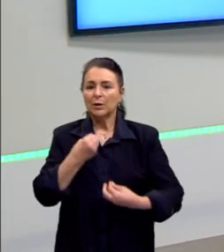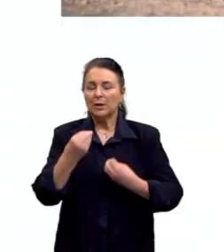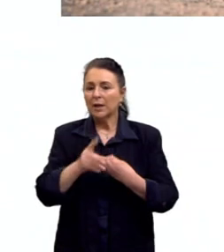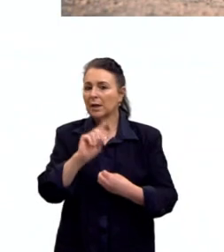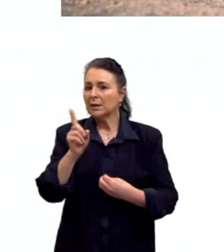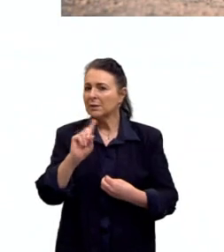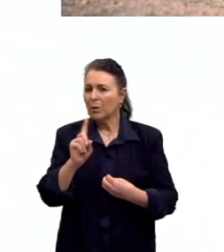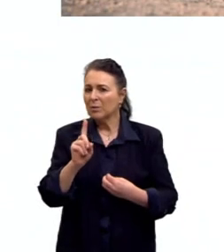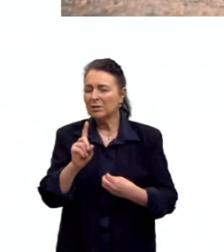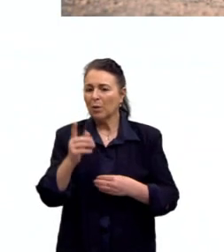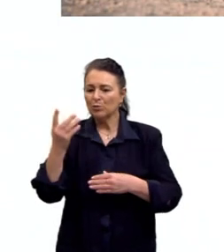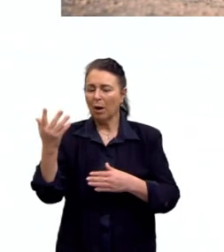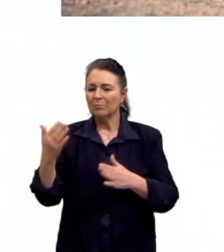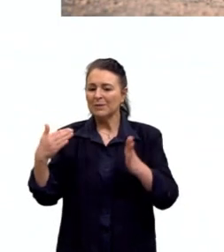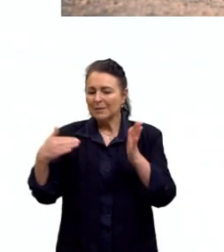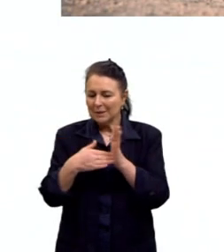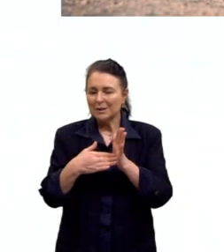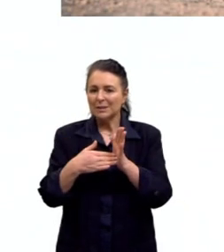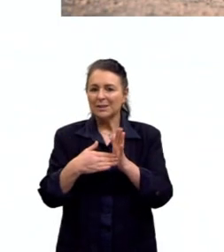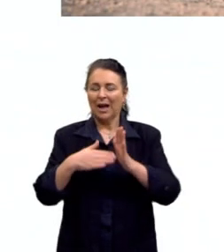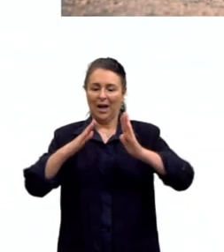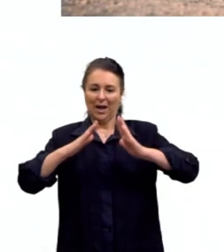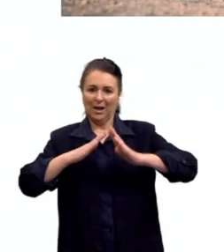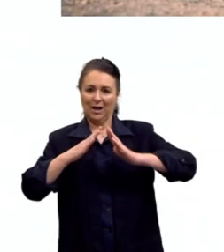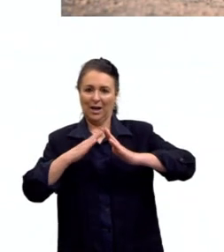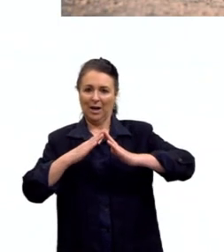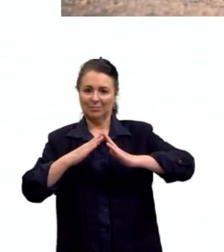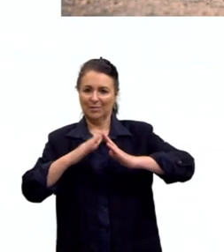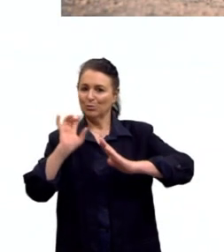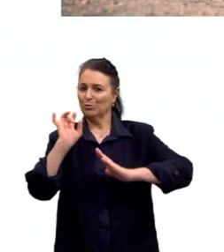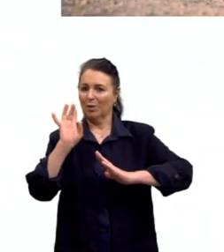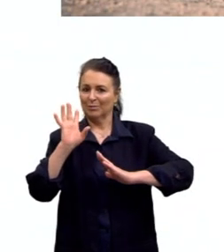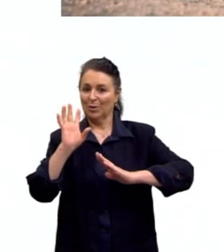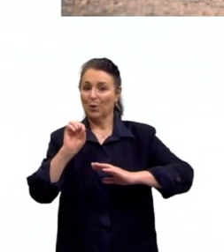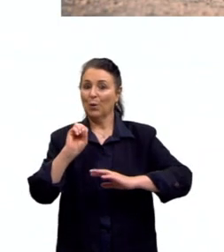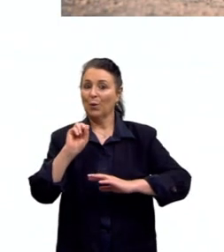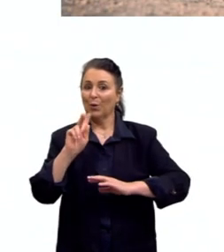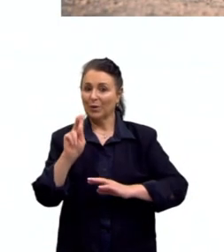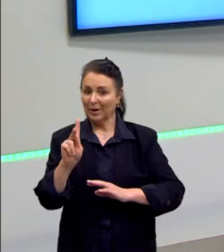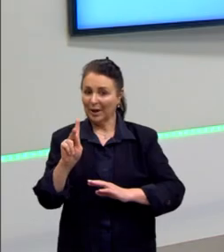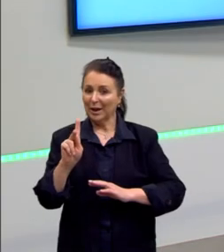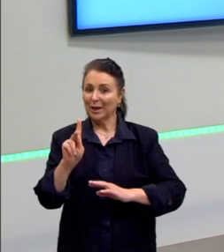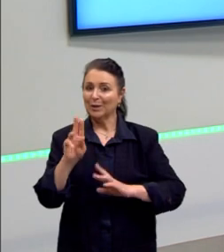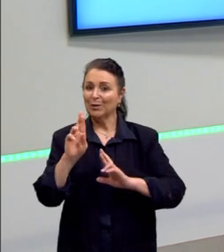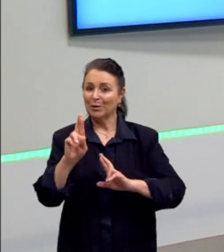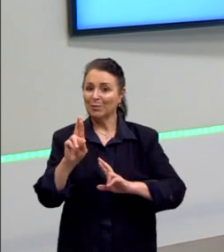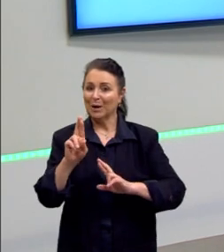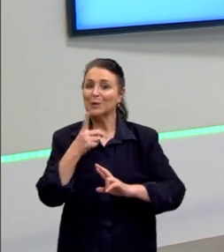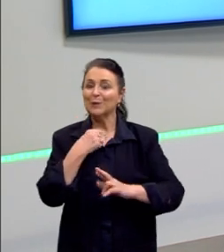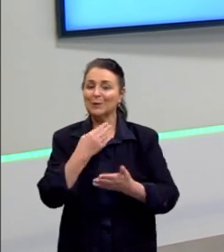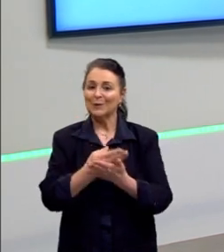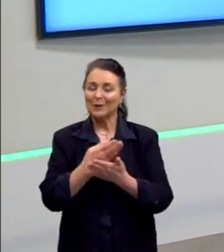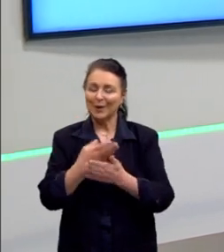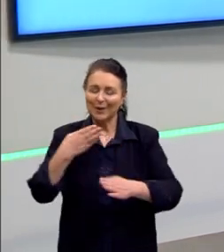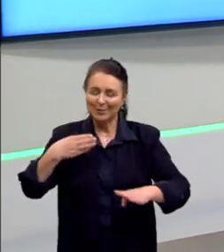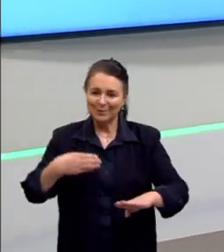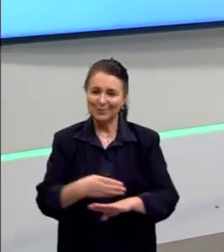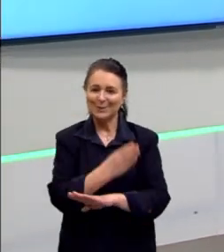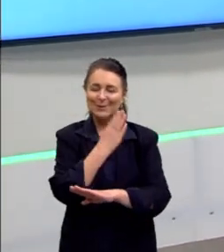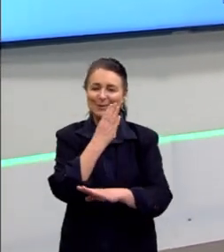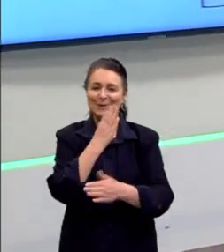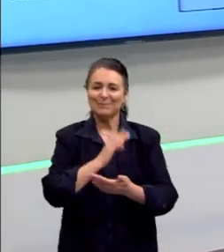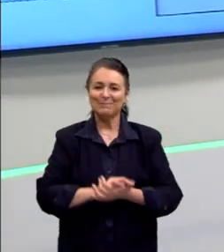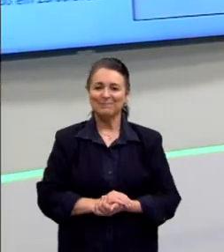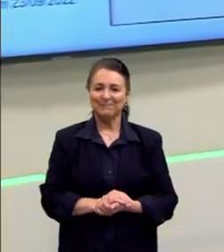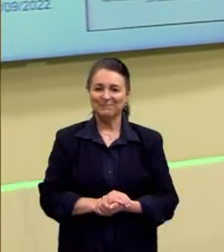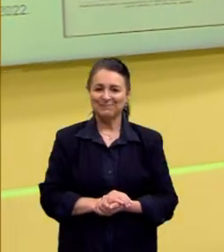ficaram restritas só ao lar e ao ambiente doméstico. Tá, pessoal? Espero que vocês tenham gostado da aula de hoje e partiu